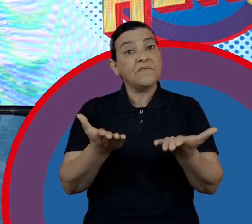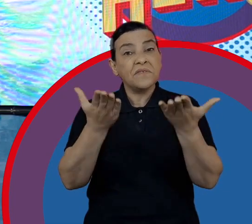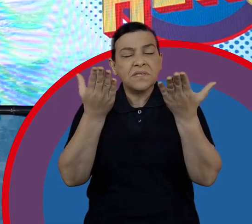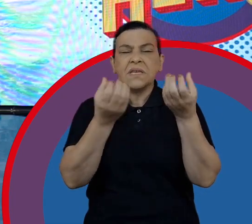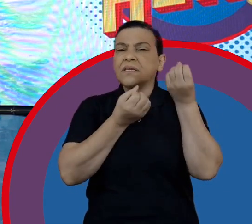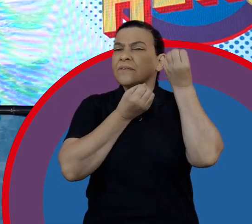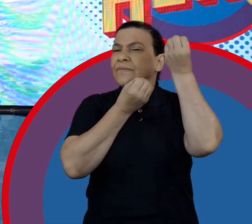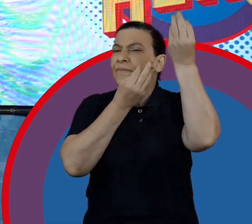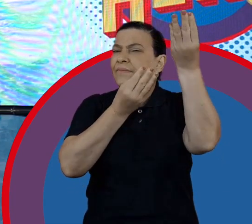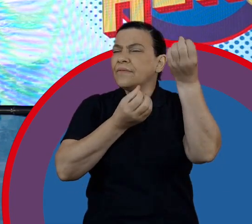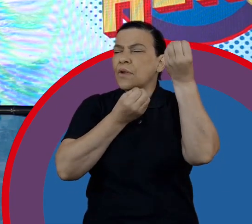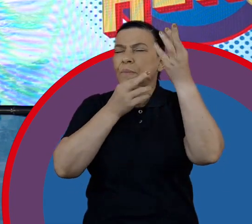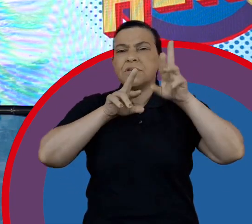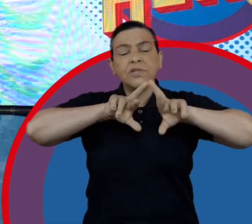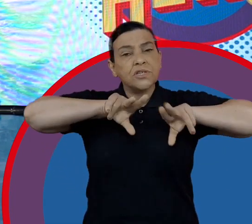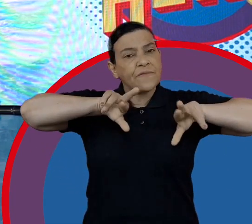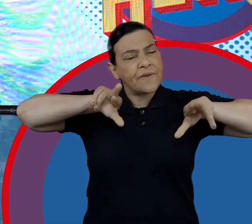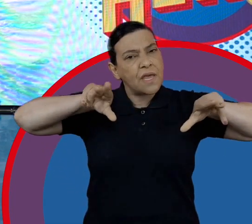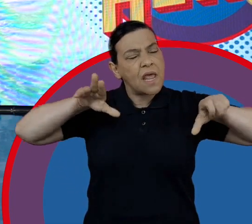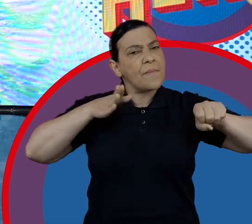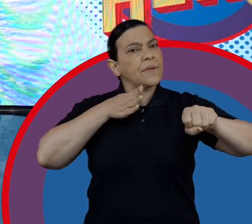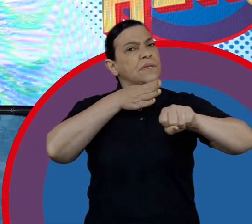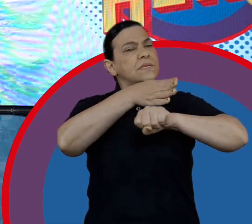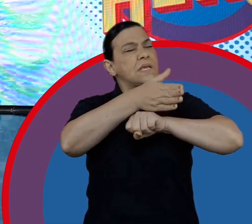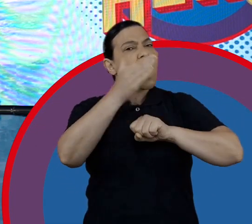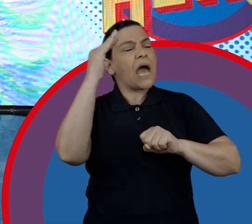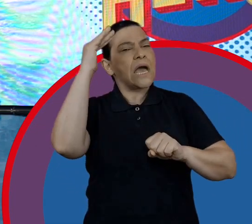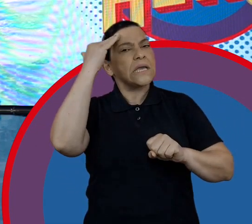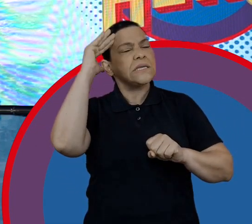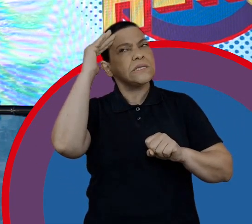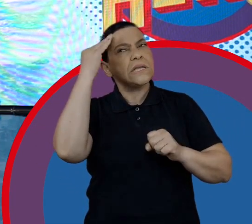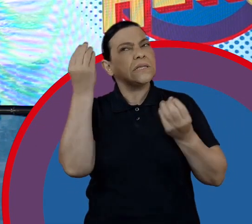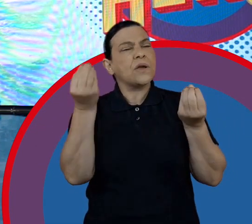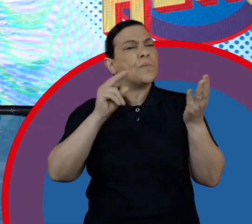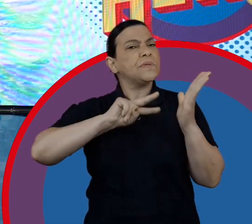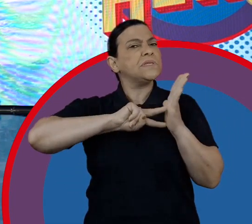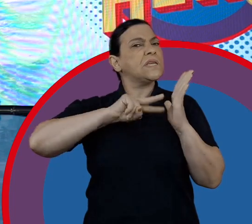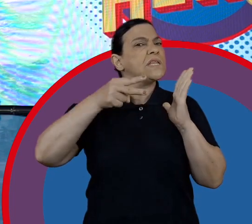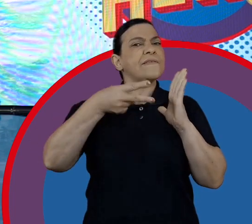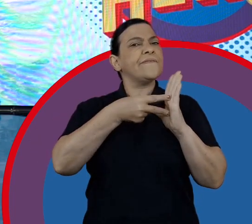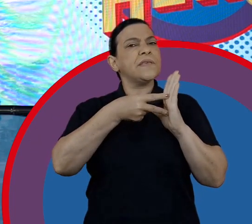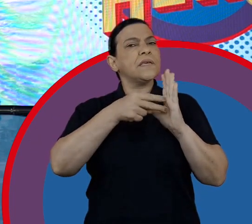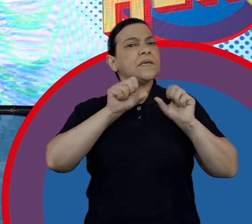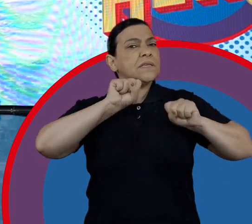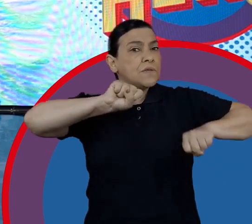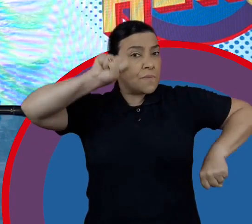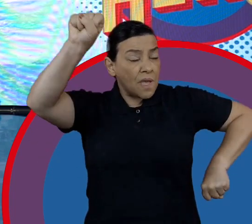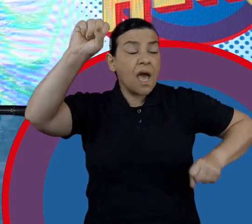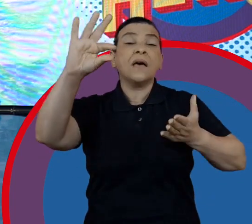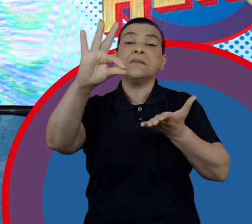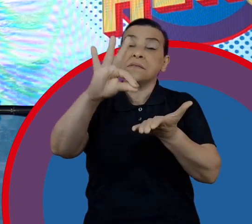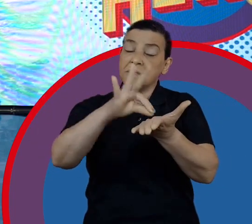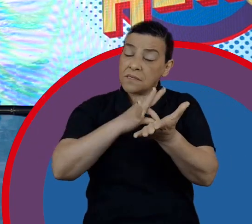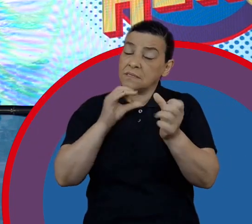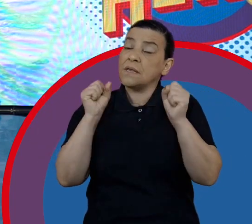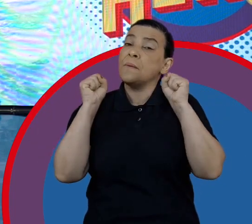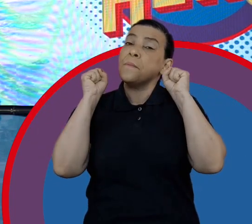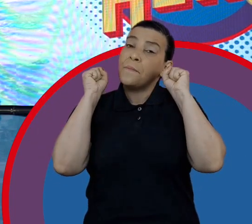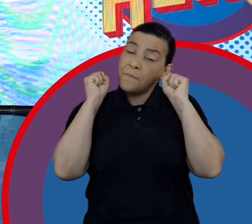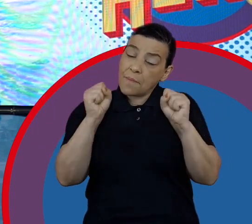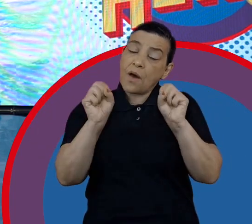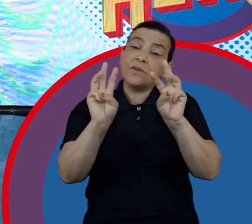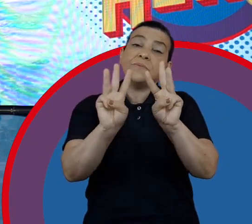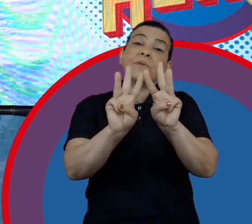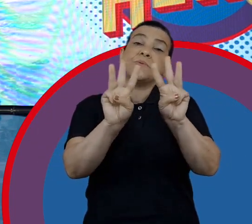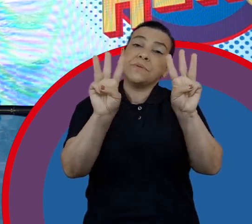você vai ter várias informações, entender melhor como ser, o que é ser um super-herói. E essas inscrições, elas podem